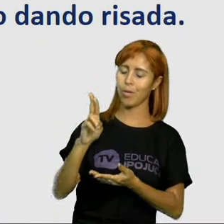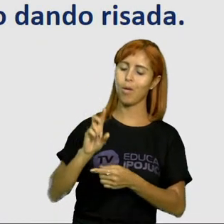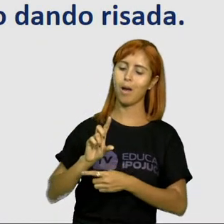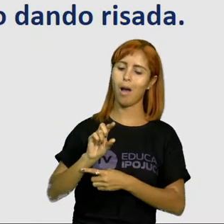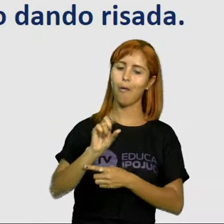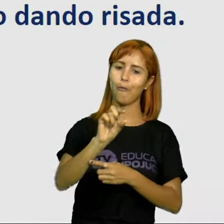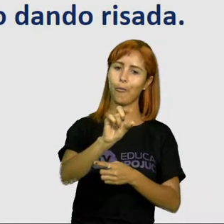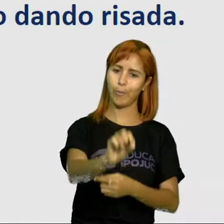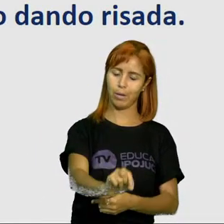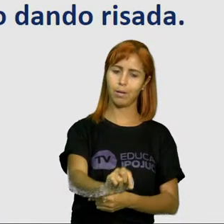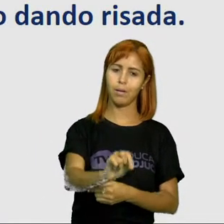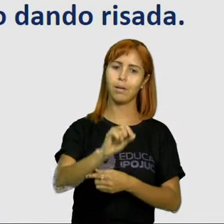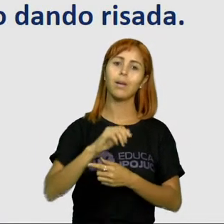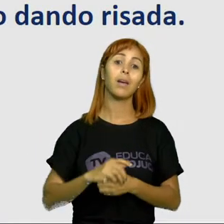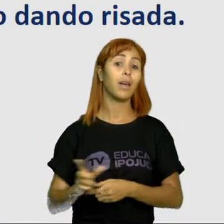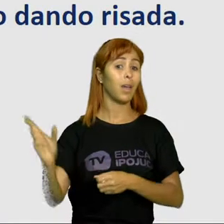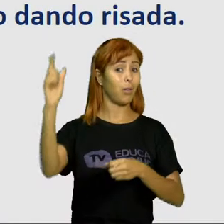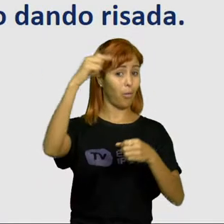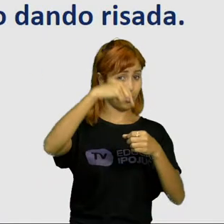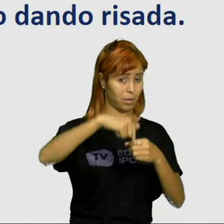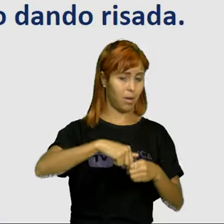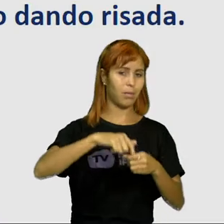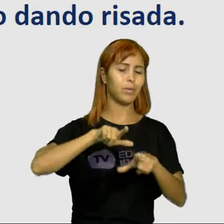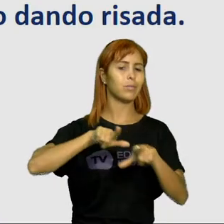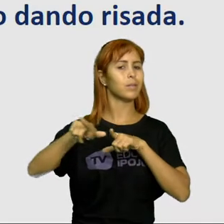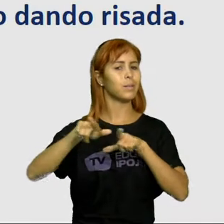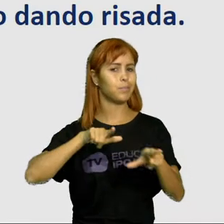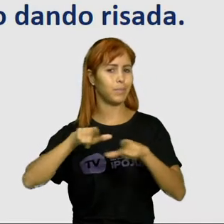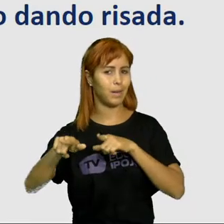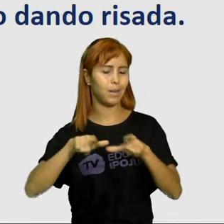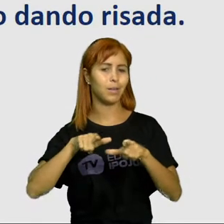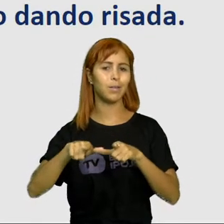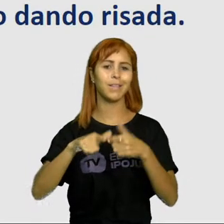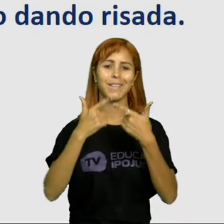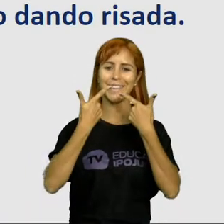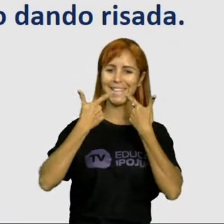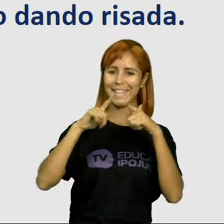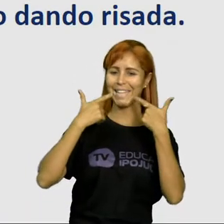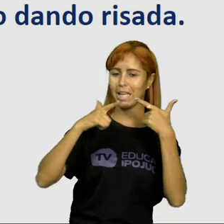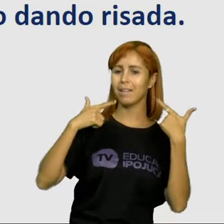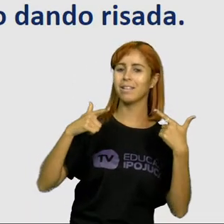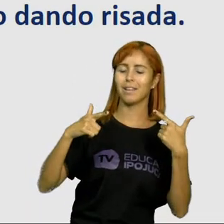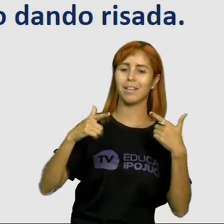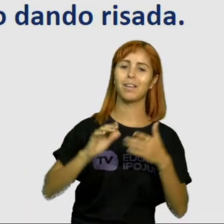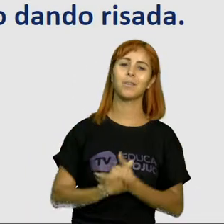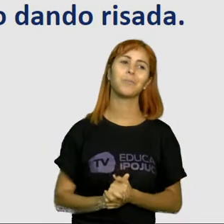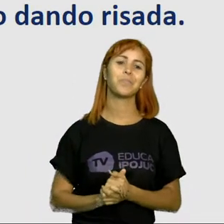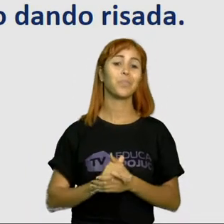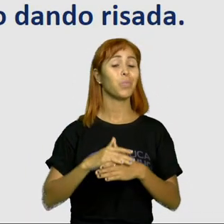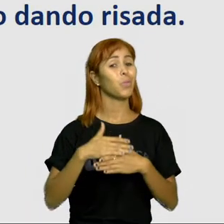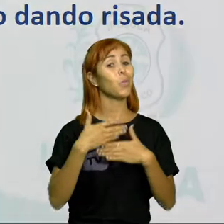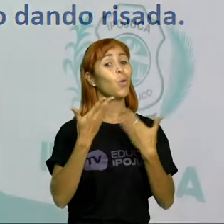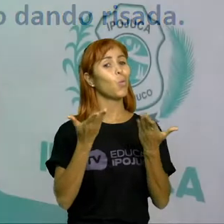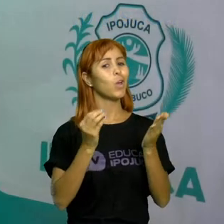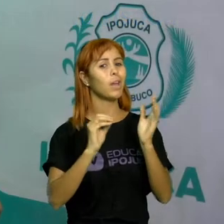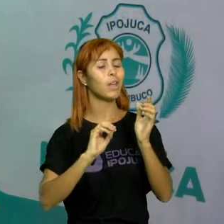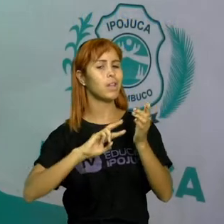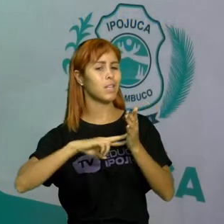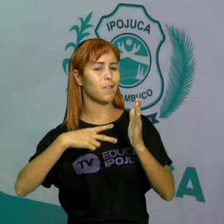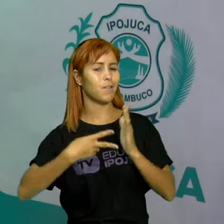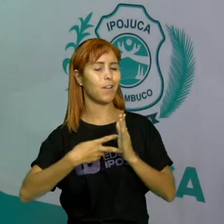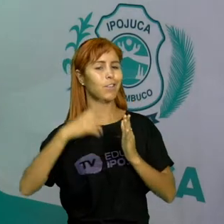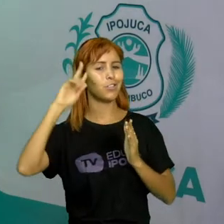formigas. E voltaram para o trabalho dando risada. Qual a moral dessa história?